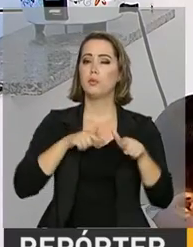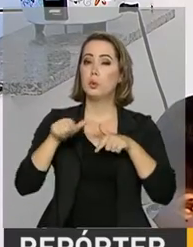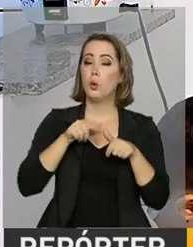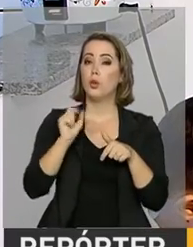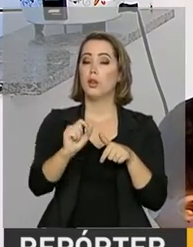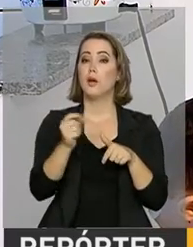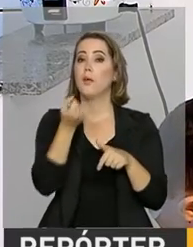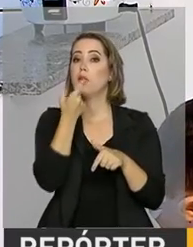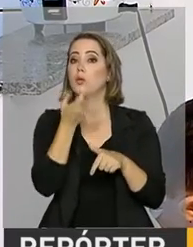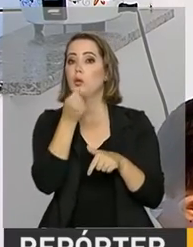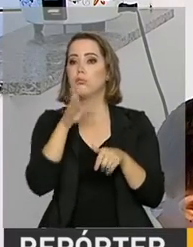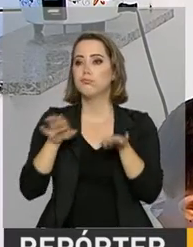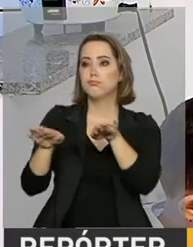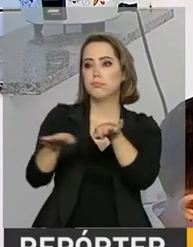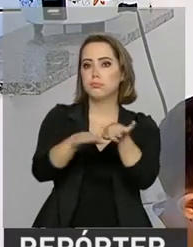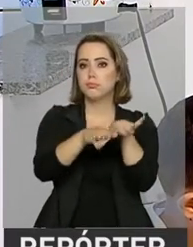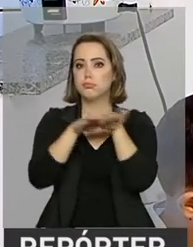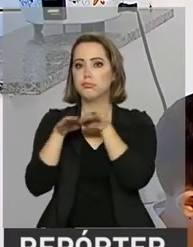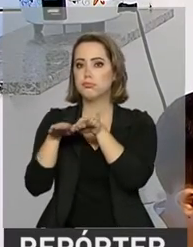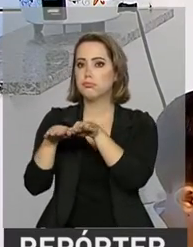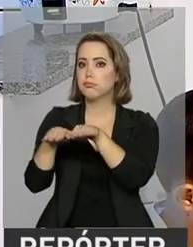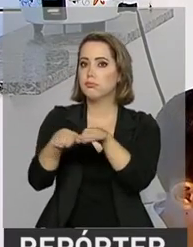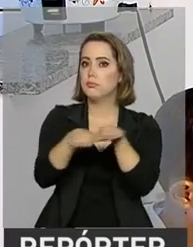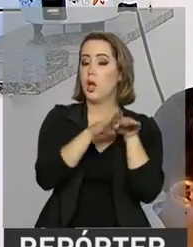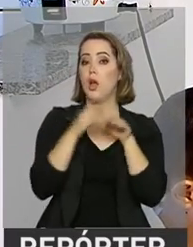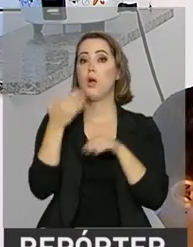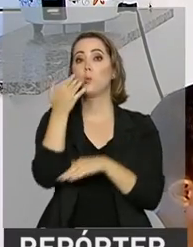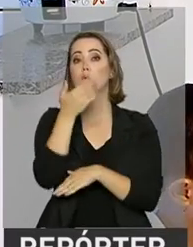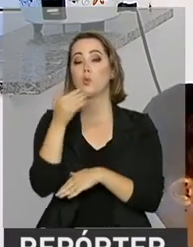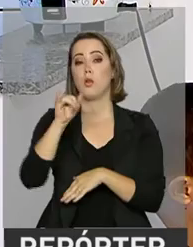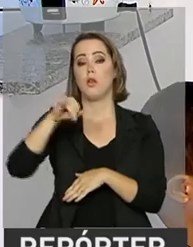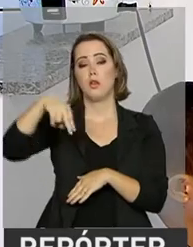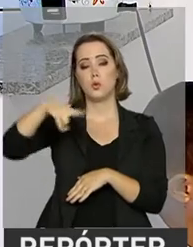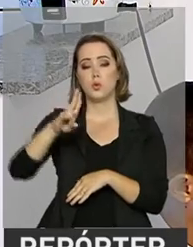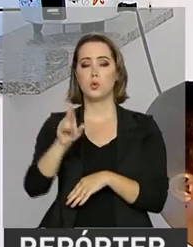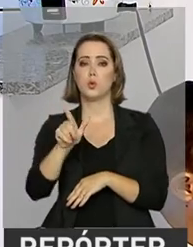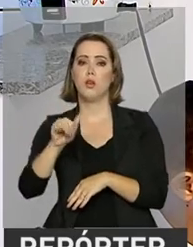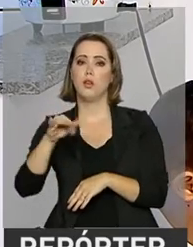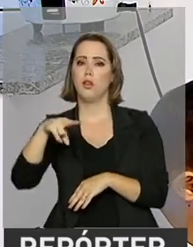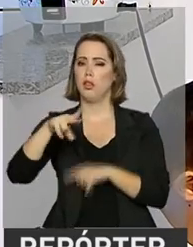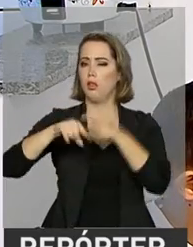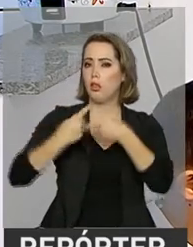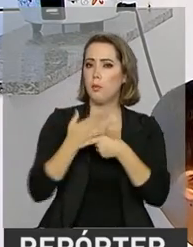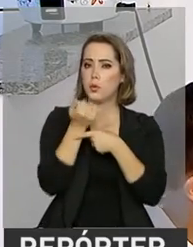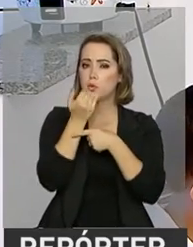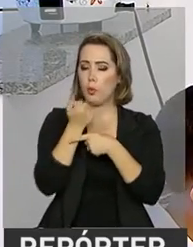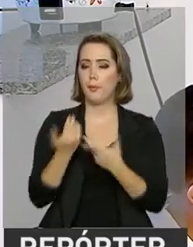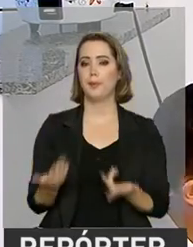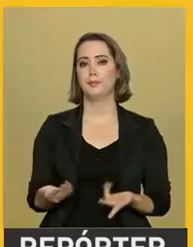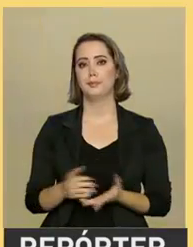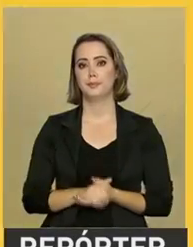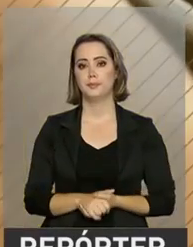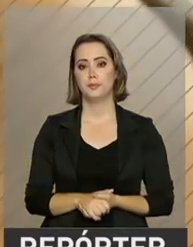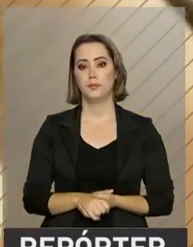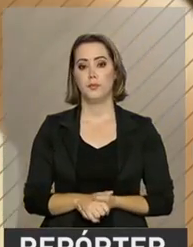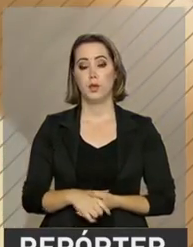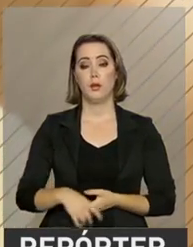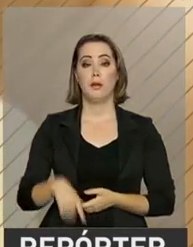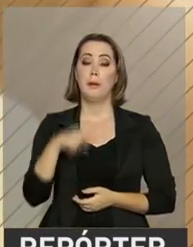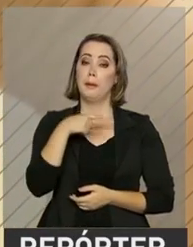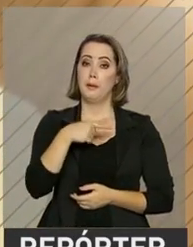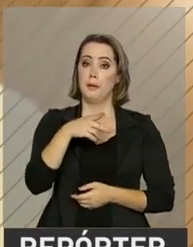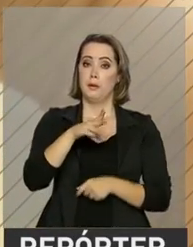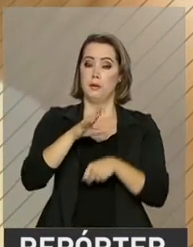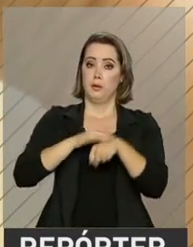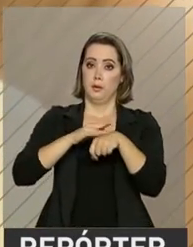estabilidade do nível de glicose no sangue depois da ingestão de alimentos com carboidratos. O diabetes